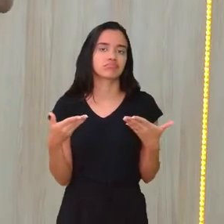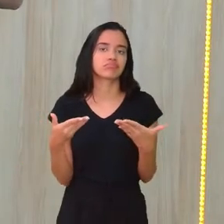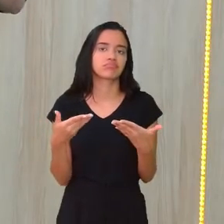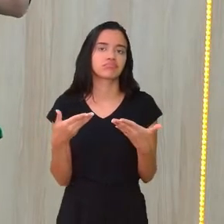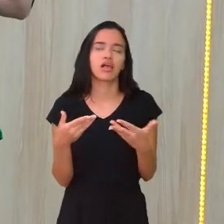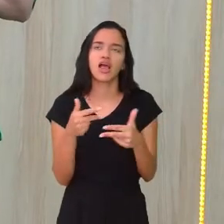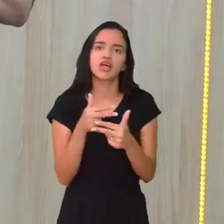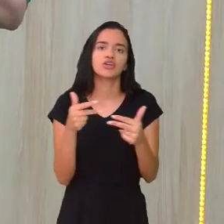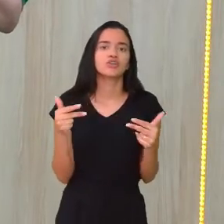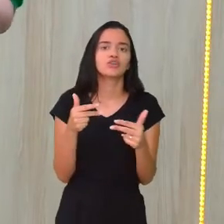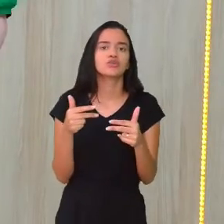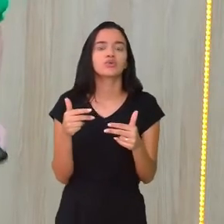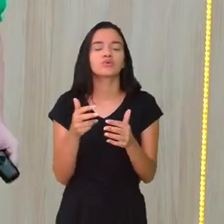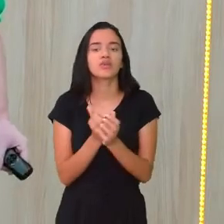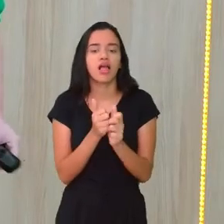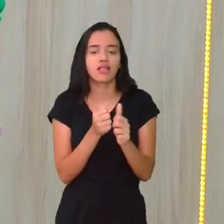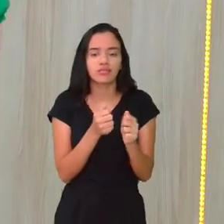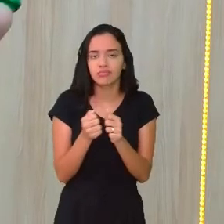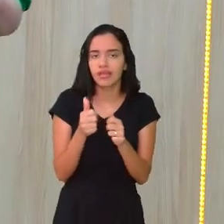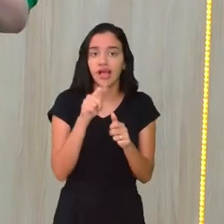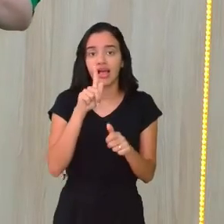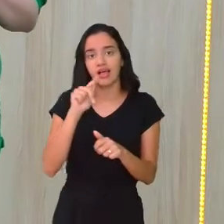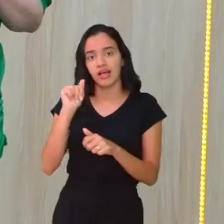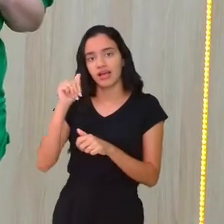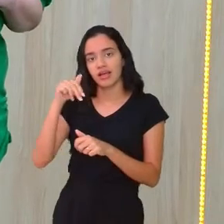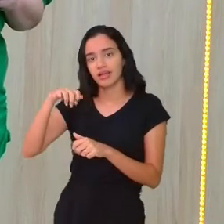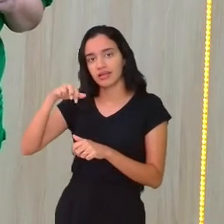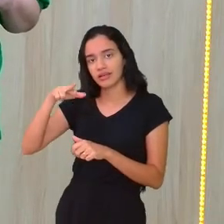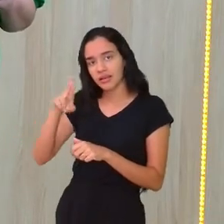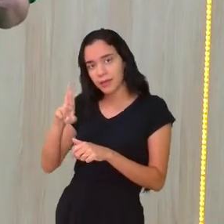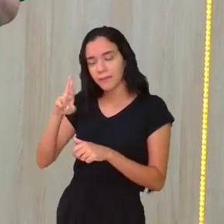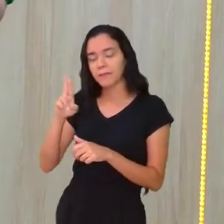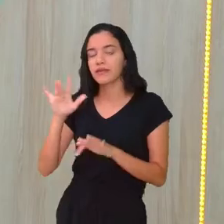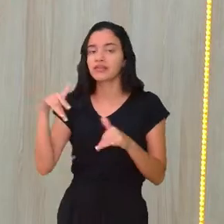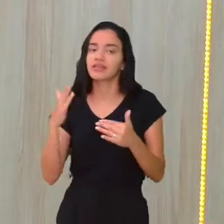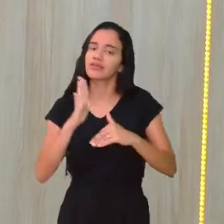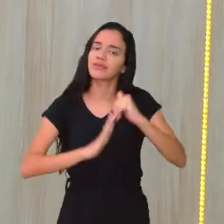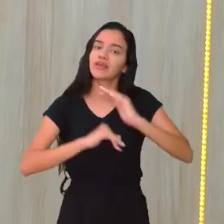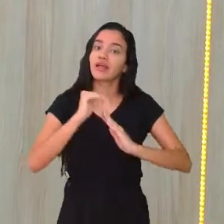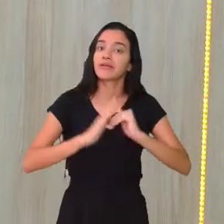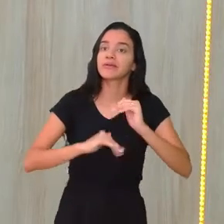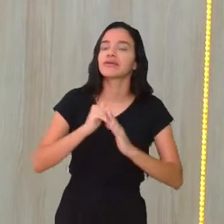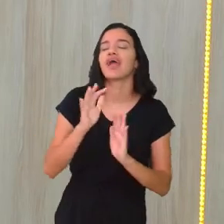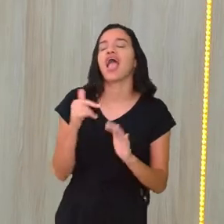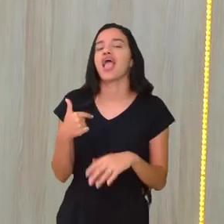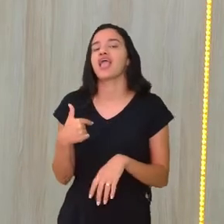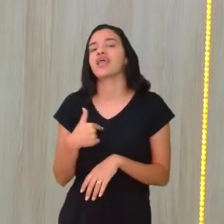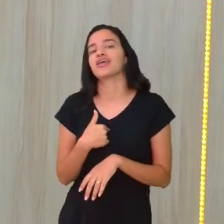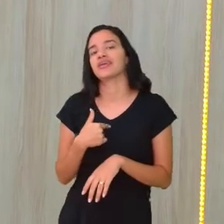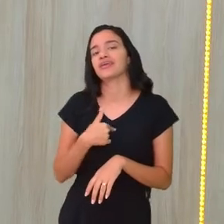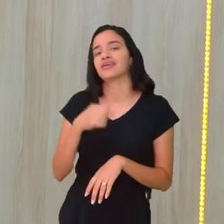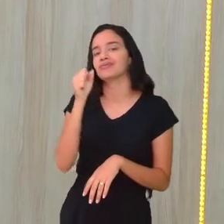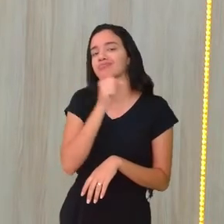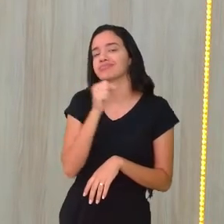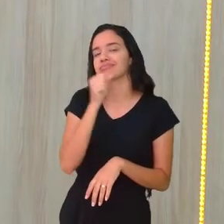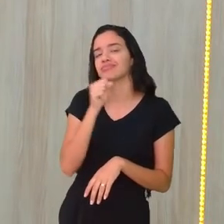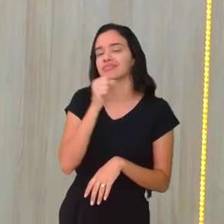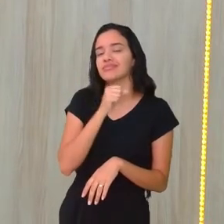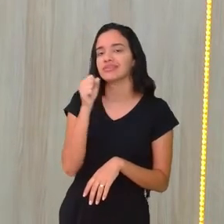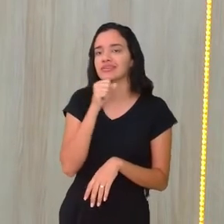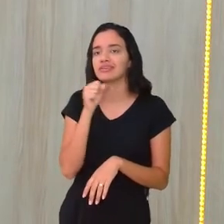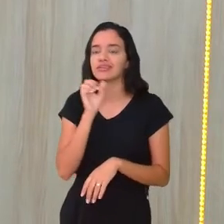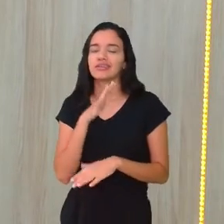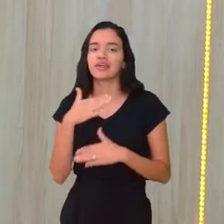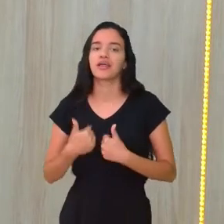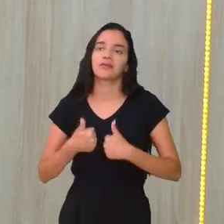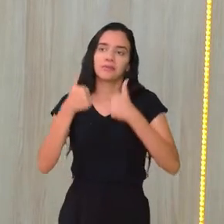Essa coisa de gamer, na minha época não tinha essa profissão, não. Eu ainda sou bem, eu estou perto da